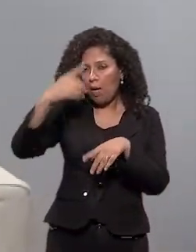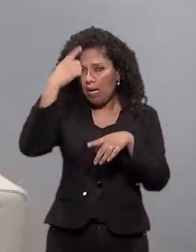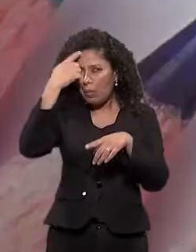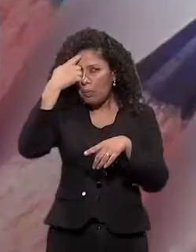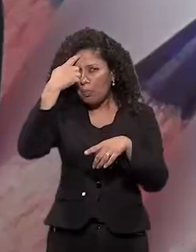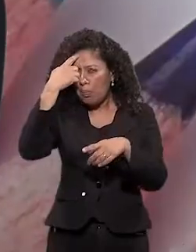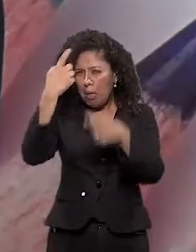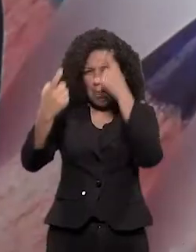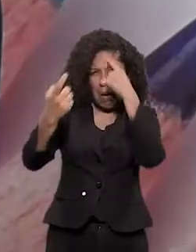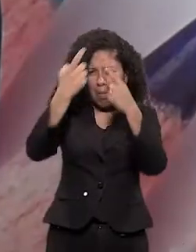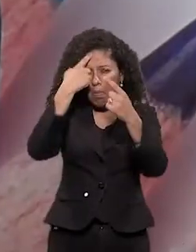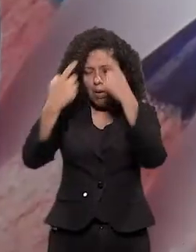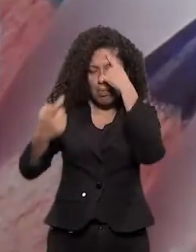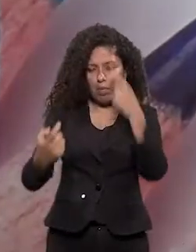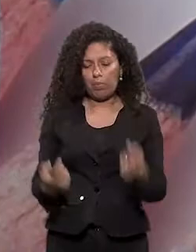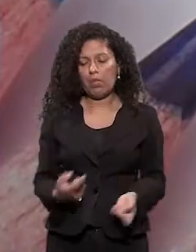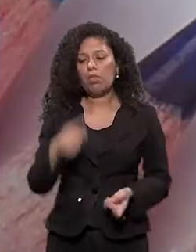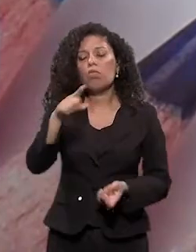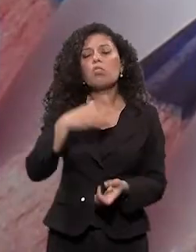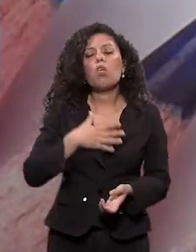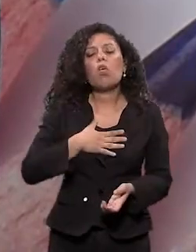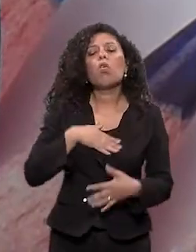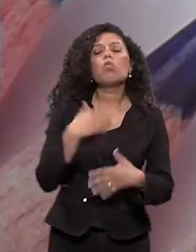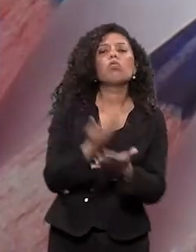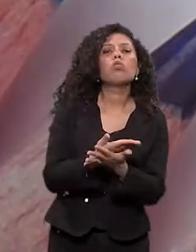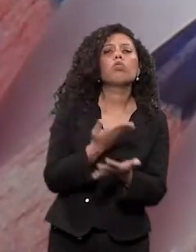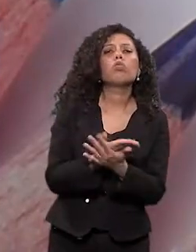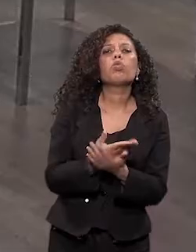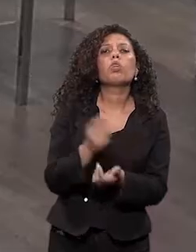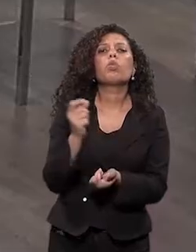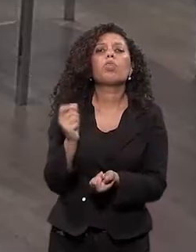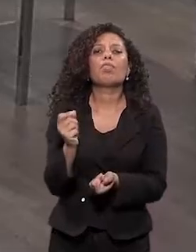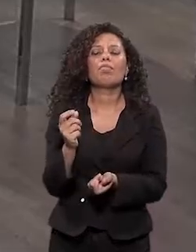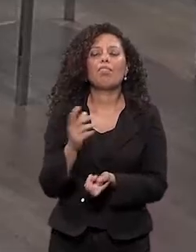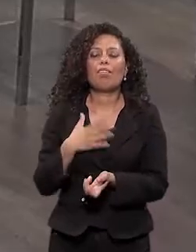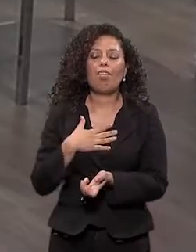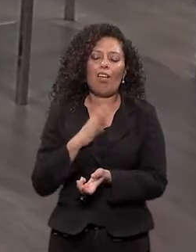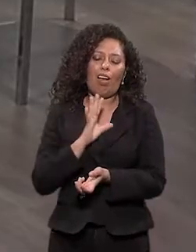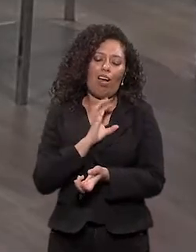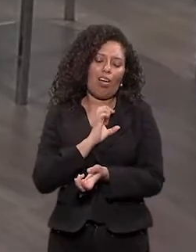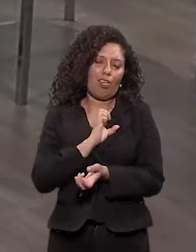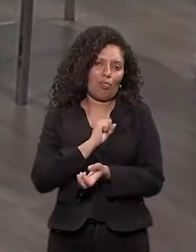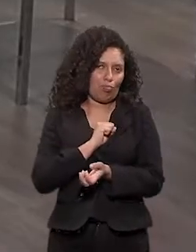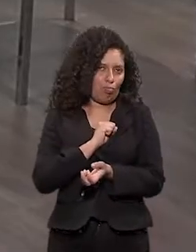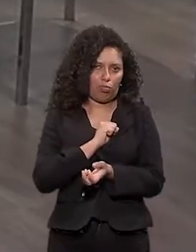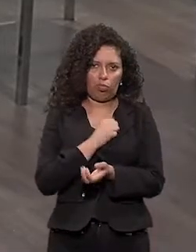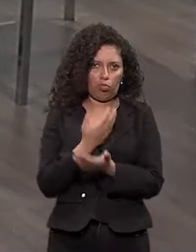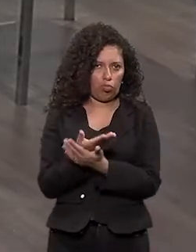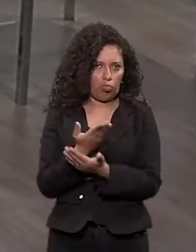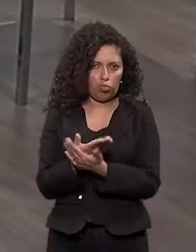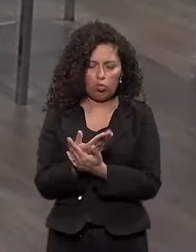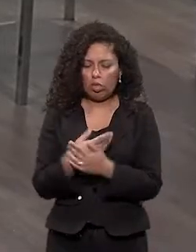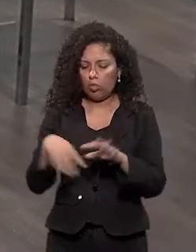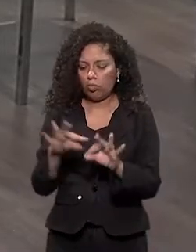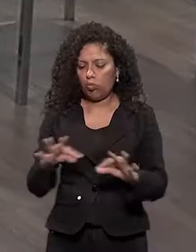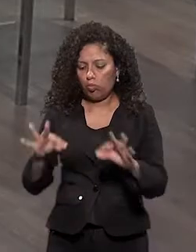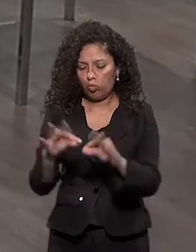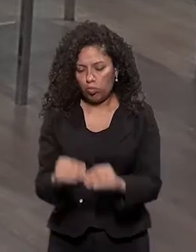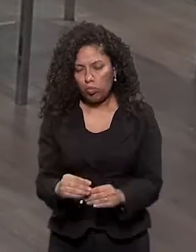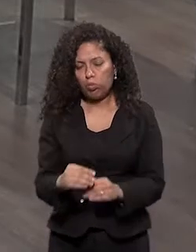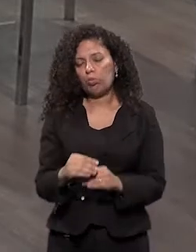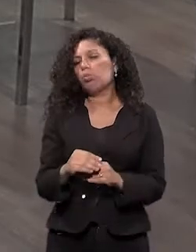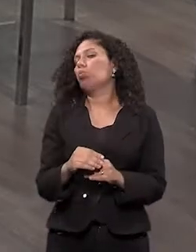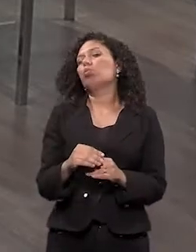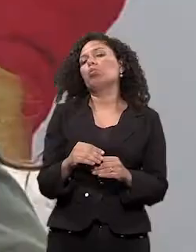E aí que áreas? Você gosta de estudar isso? Eu sou apaixonada por isso. Mas é em todas as áreas. Esse é o grande